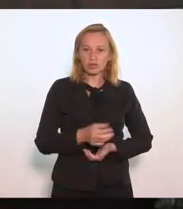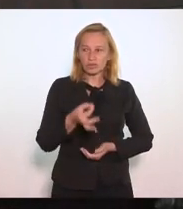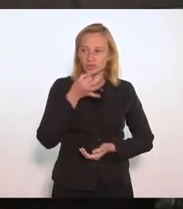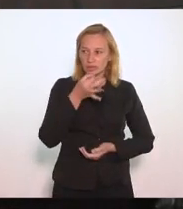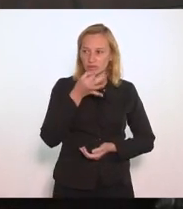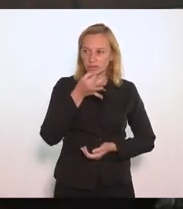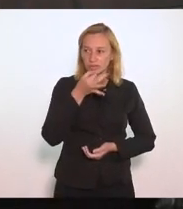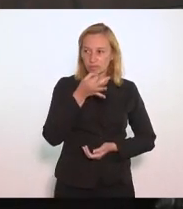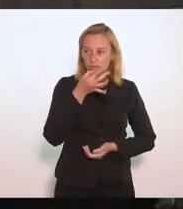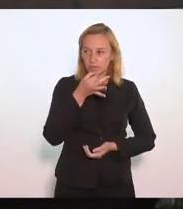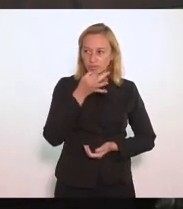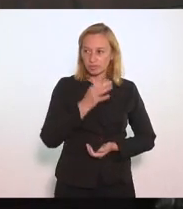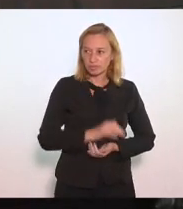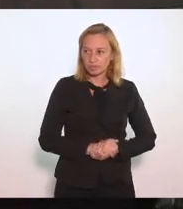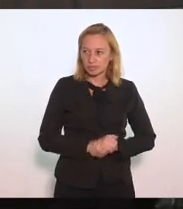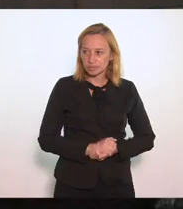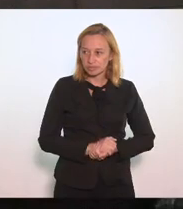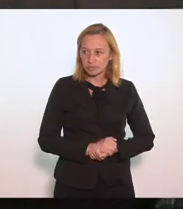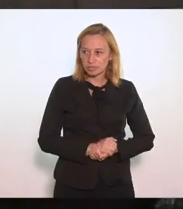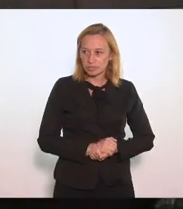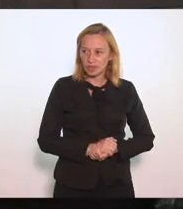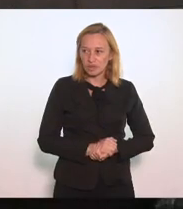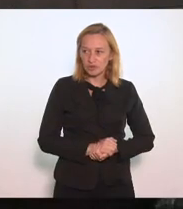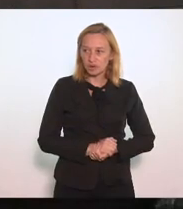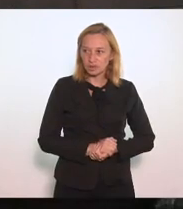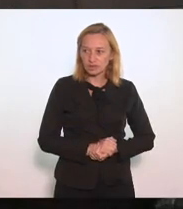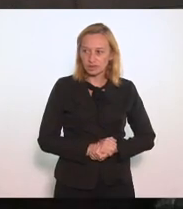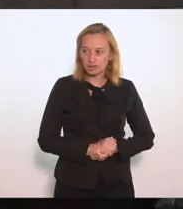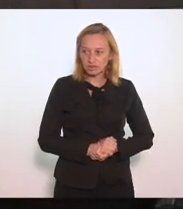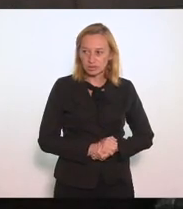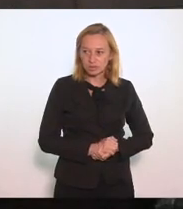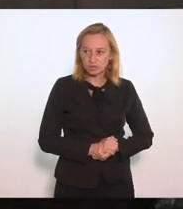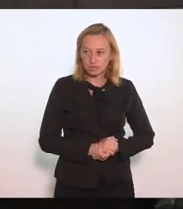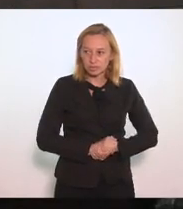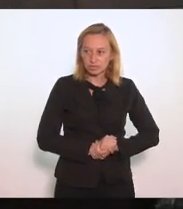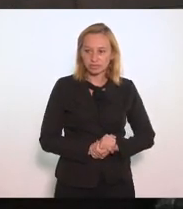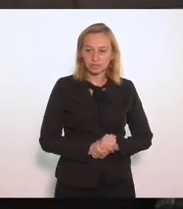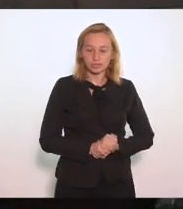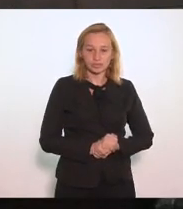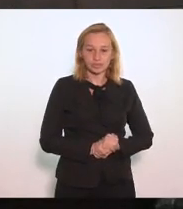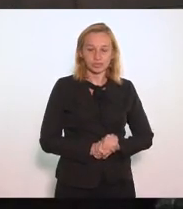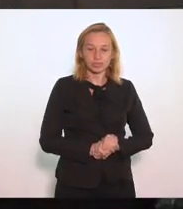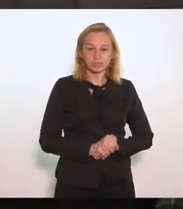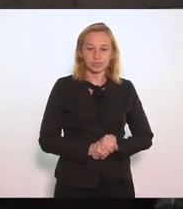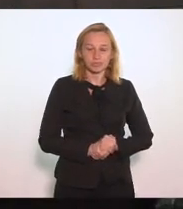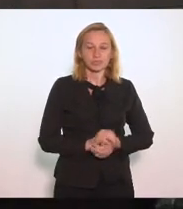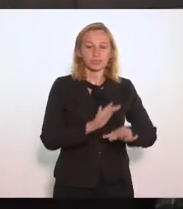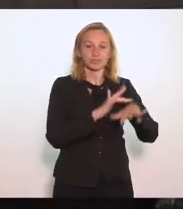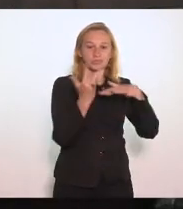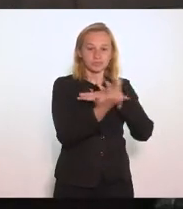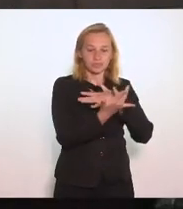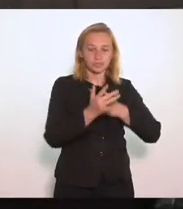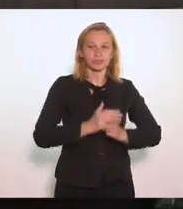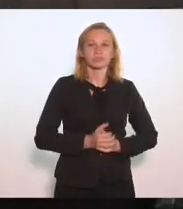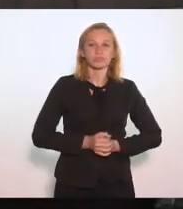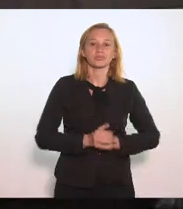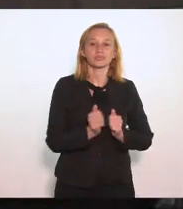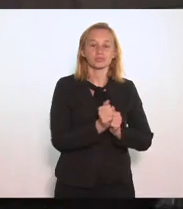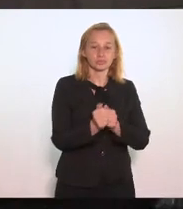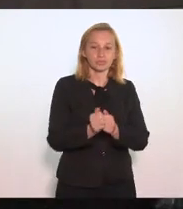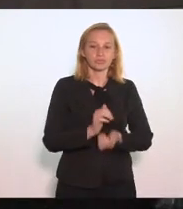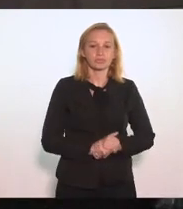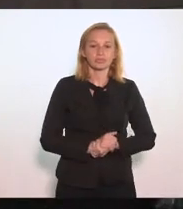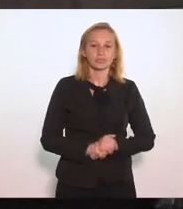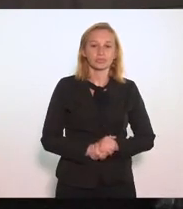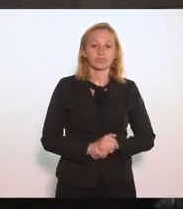Defender As minhas Ideias Tenho Feito também Através das redes Sociais Ontem Inclusive Fiz